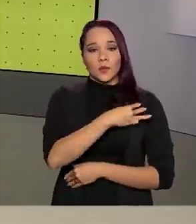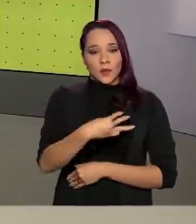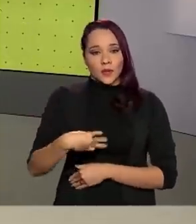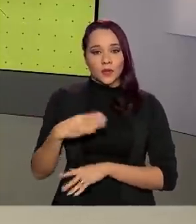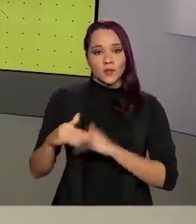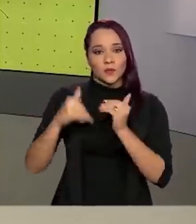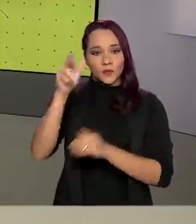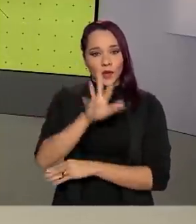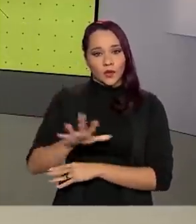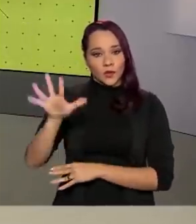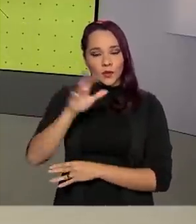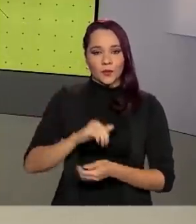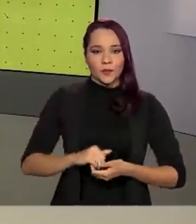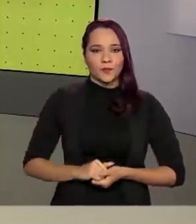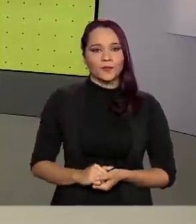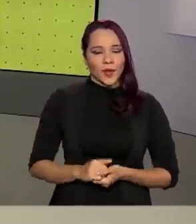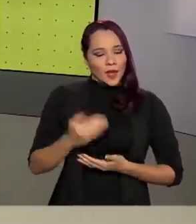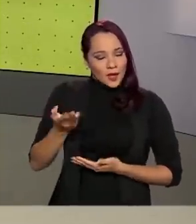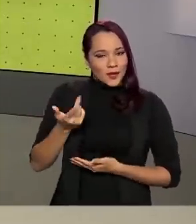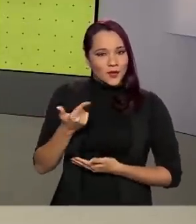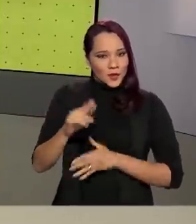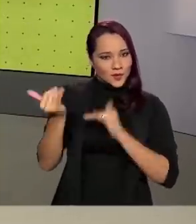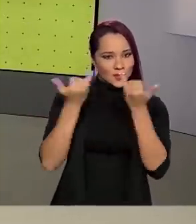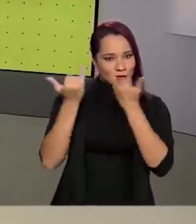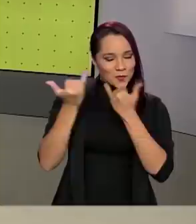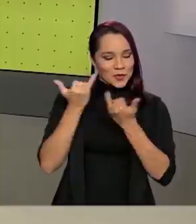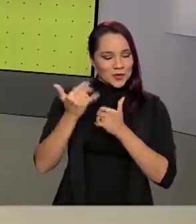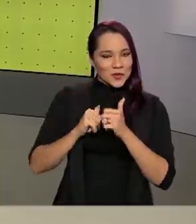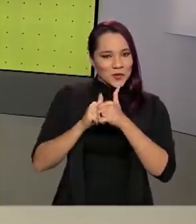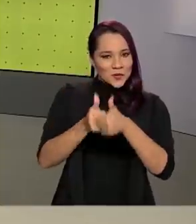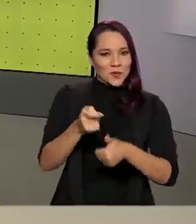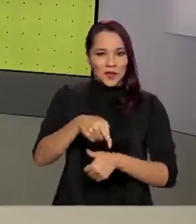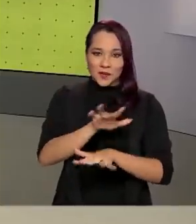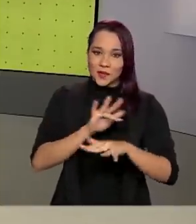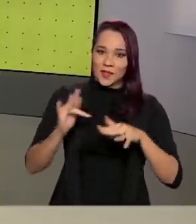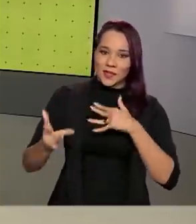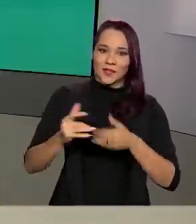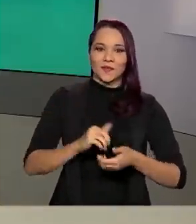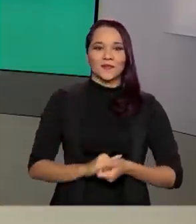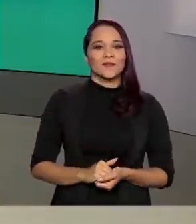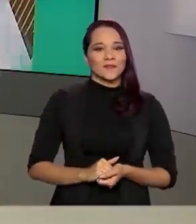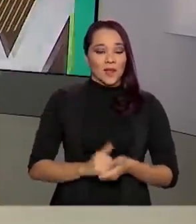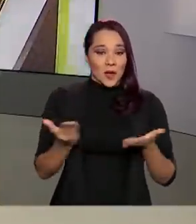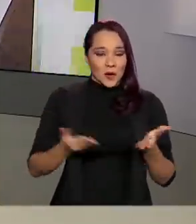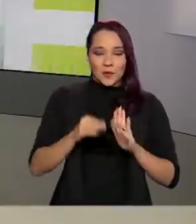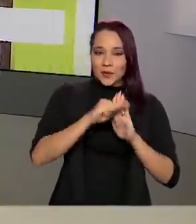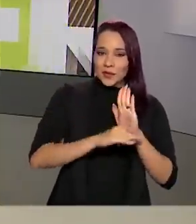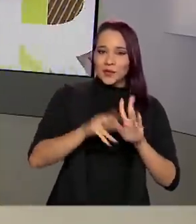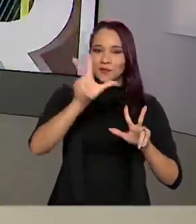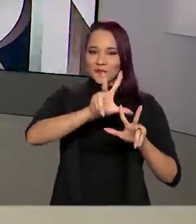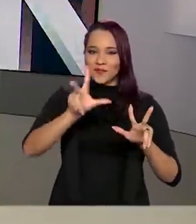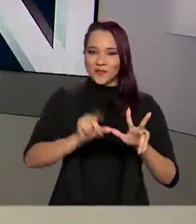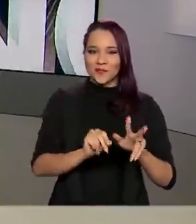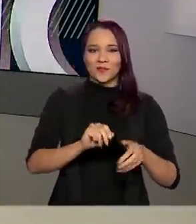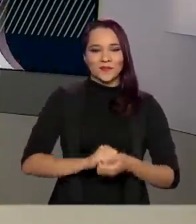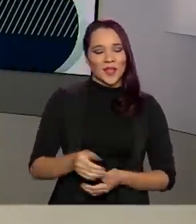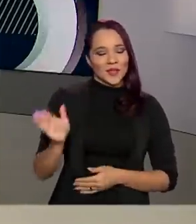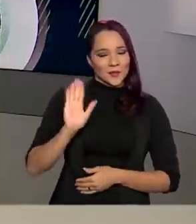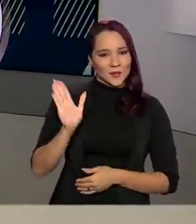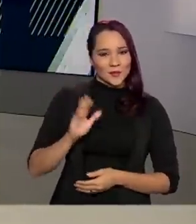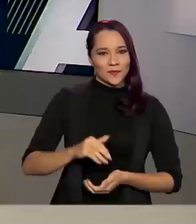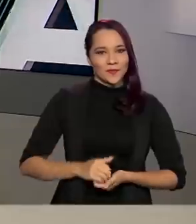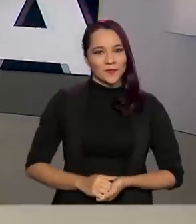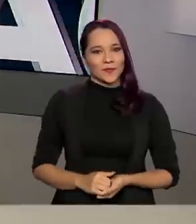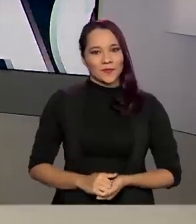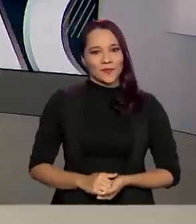Regional, Rogério Marinho. Essas e outras informações você acompanha pelas nossas redes sociais. Fique agora com a programação da TV Brasil. Até a próxima.